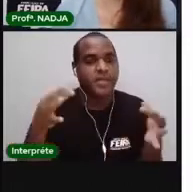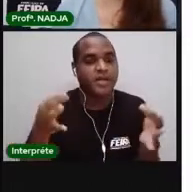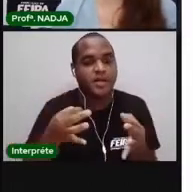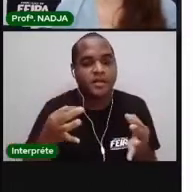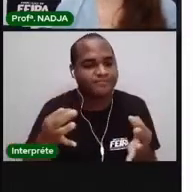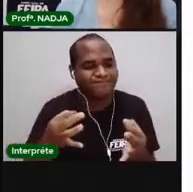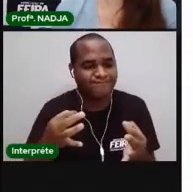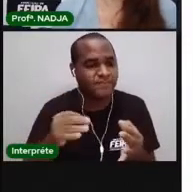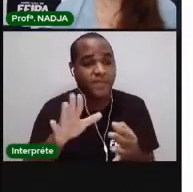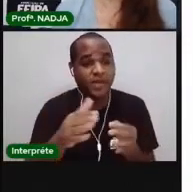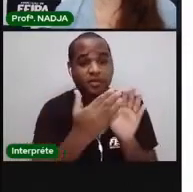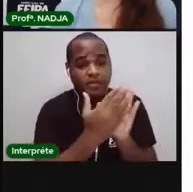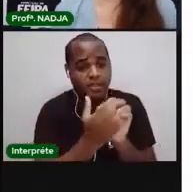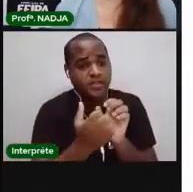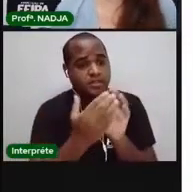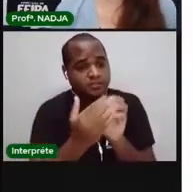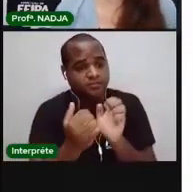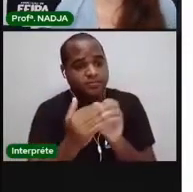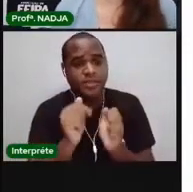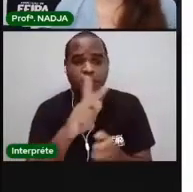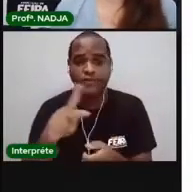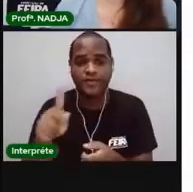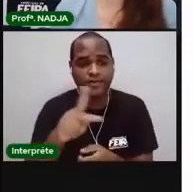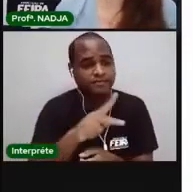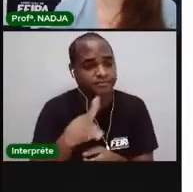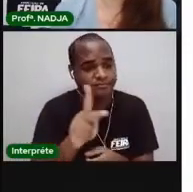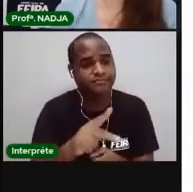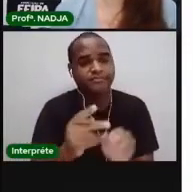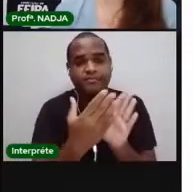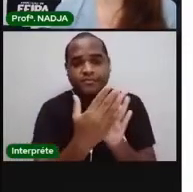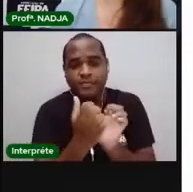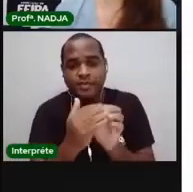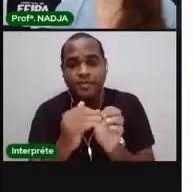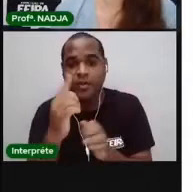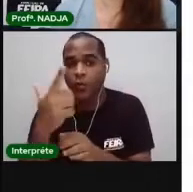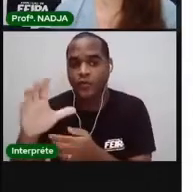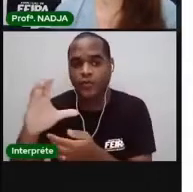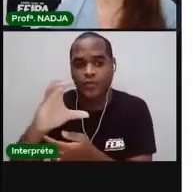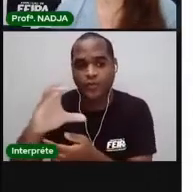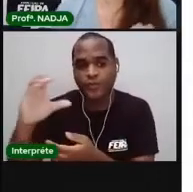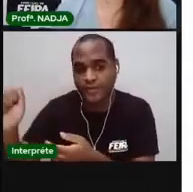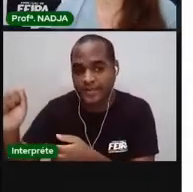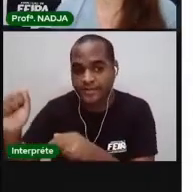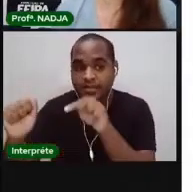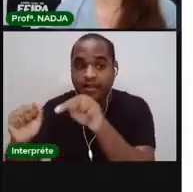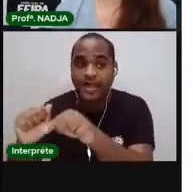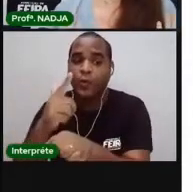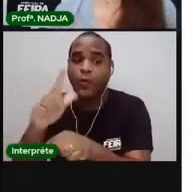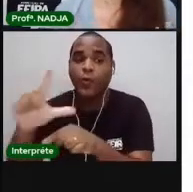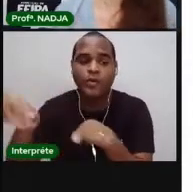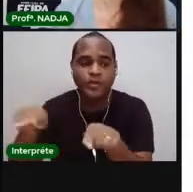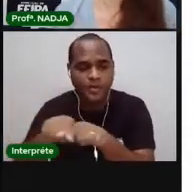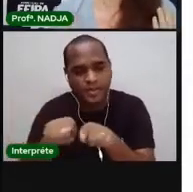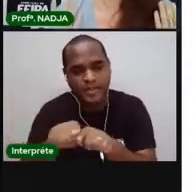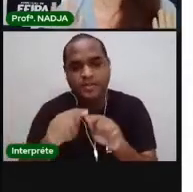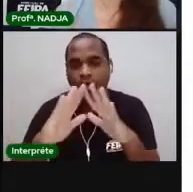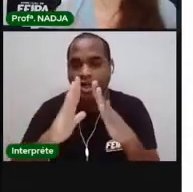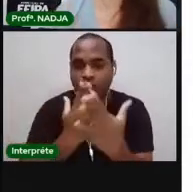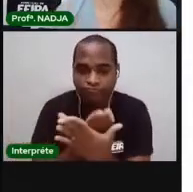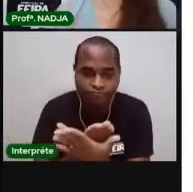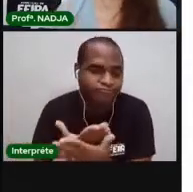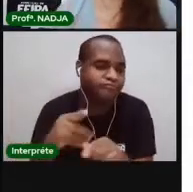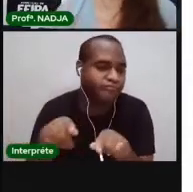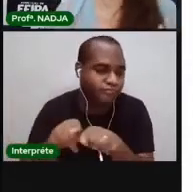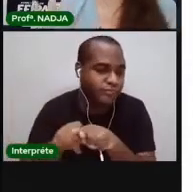recursos, peça ajuda ao seu professor, peça ajuda ao coordenador, à escola, à instituição. Com certeza vão